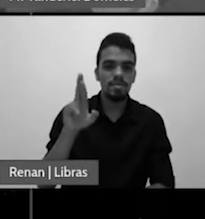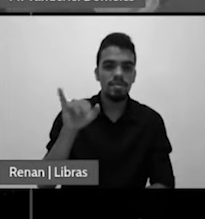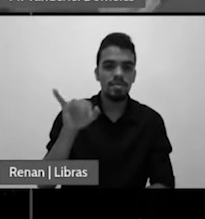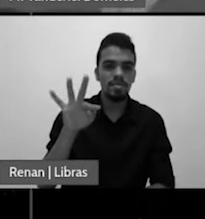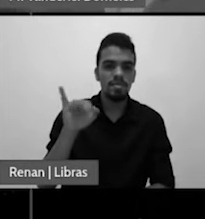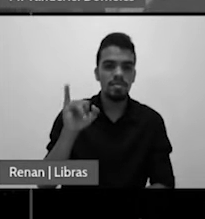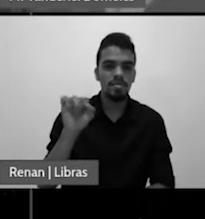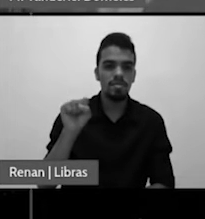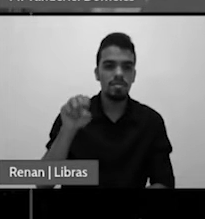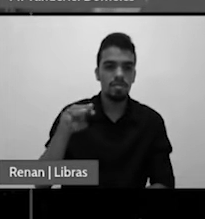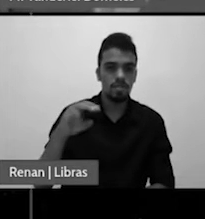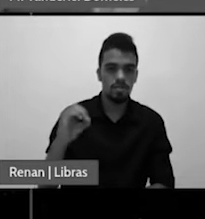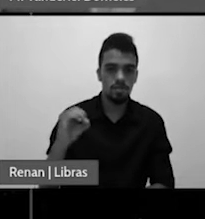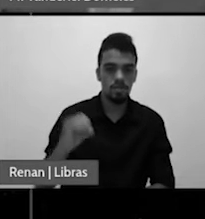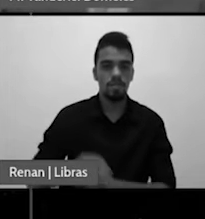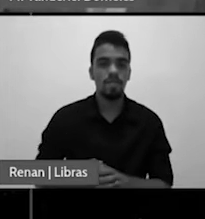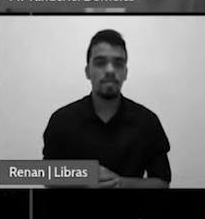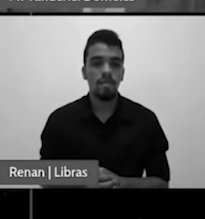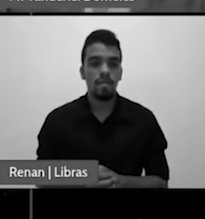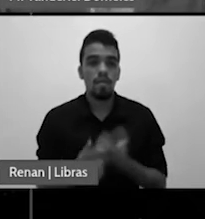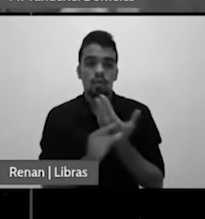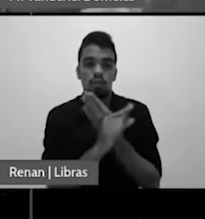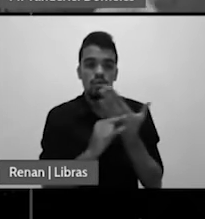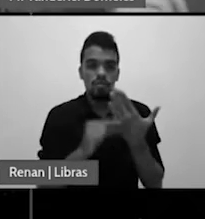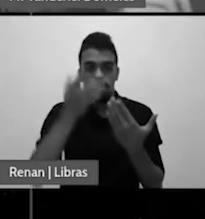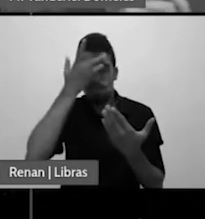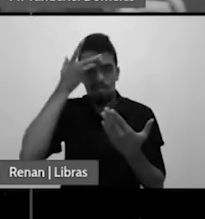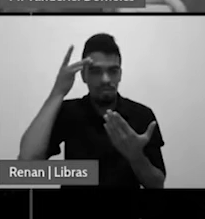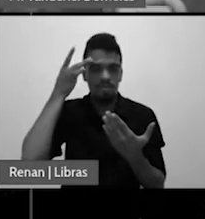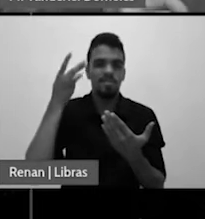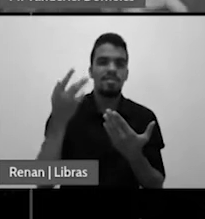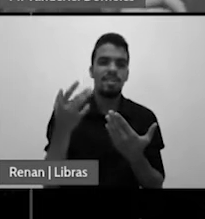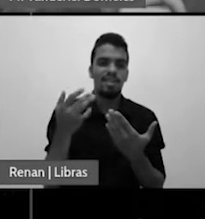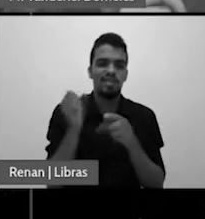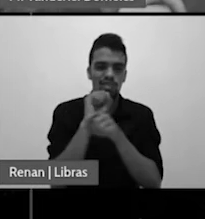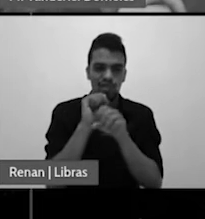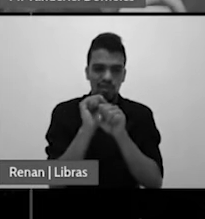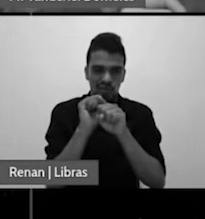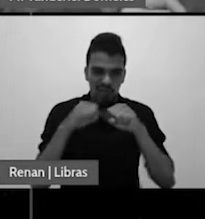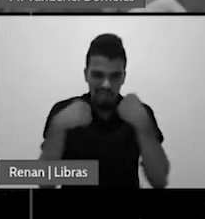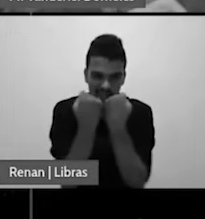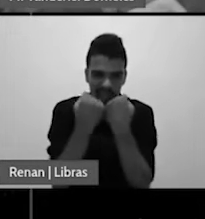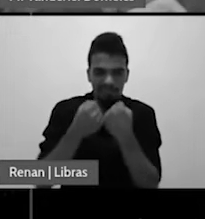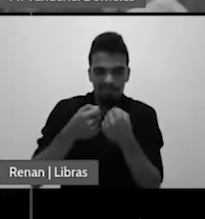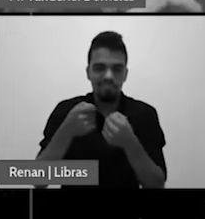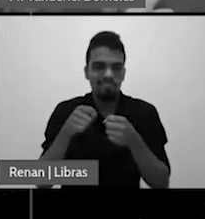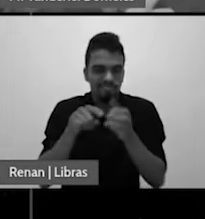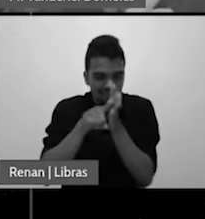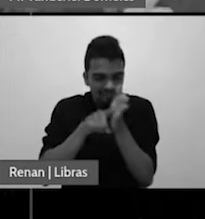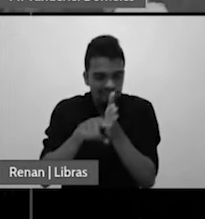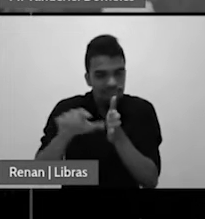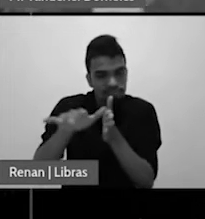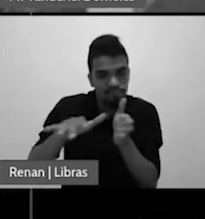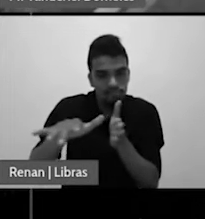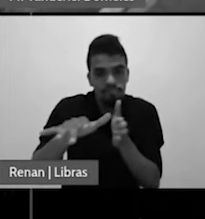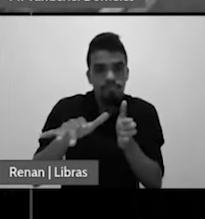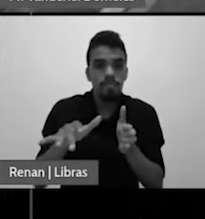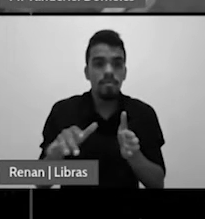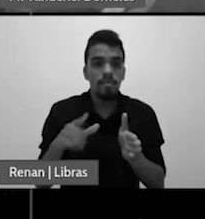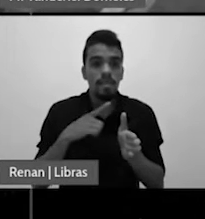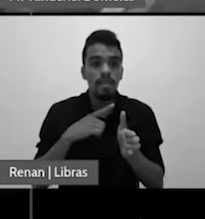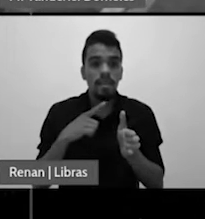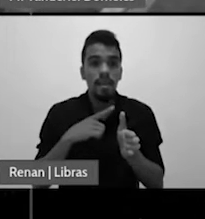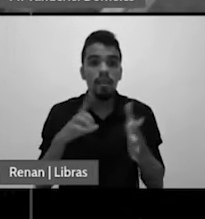antropólogos sociólogos atestam que o pentecostalismo e a renovação carismática tem mais